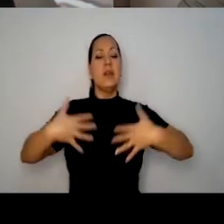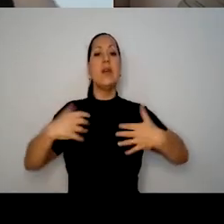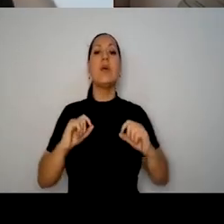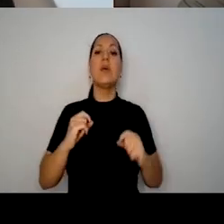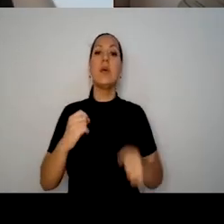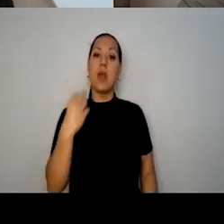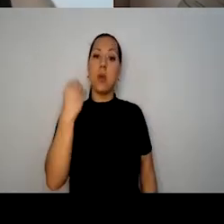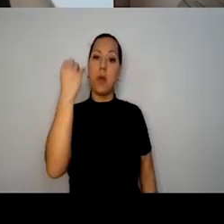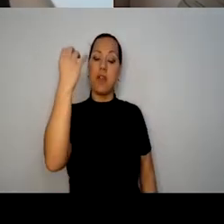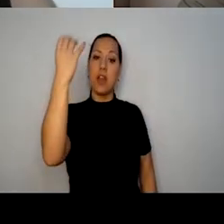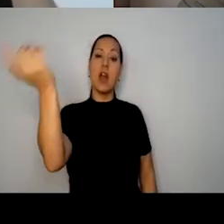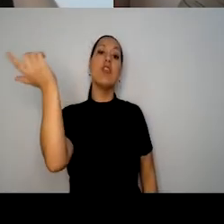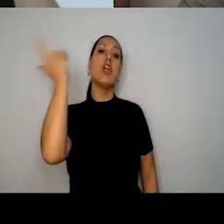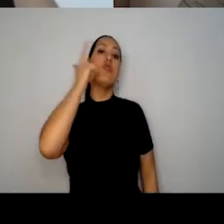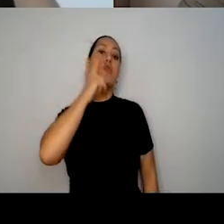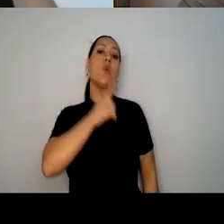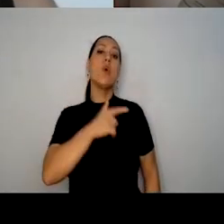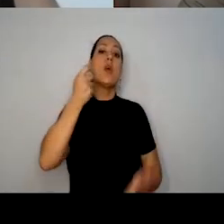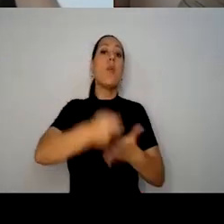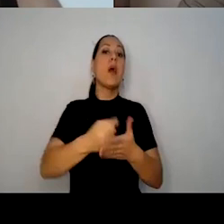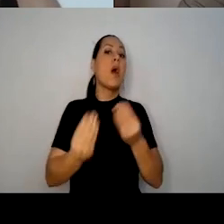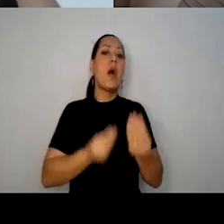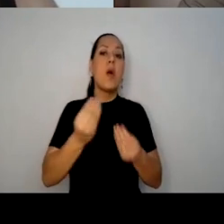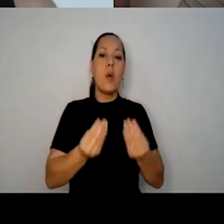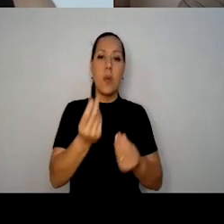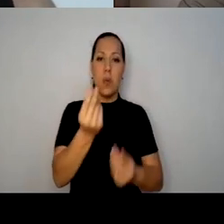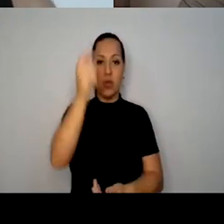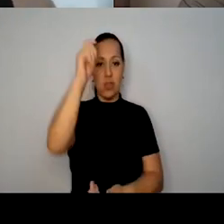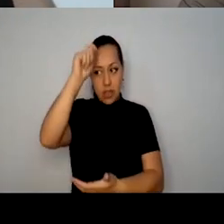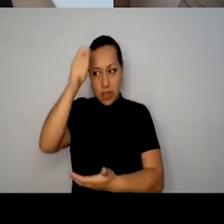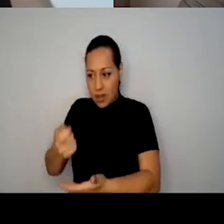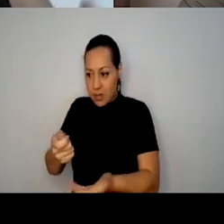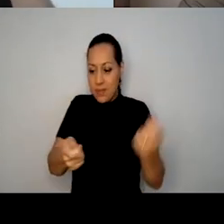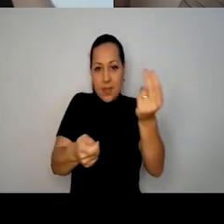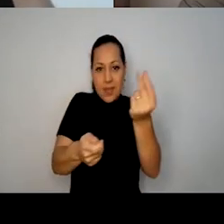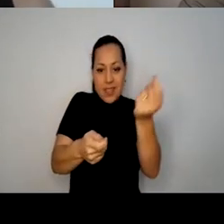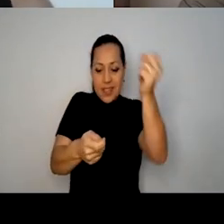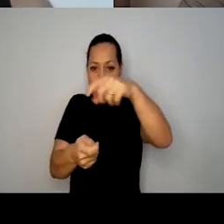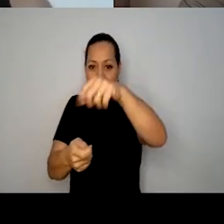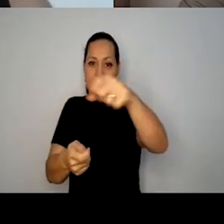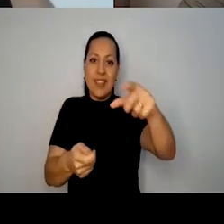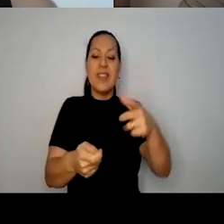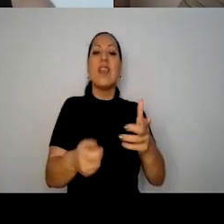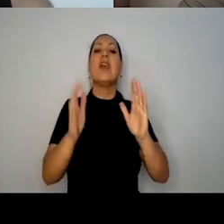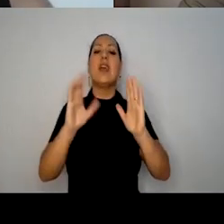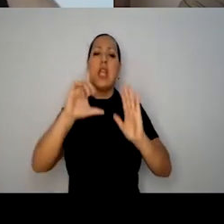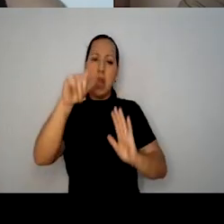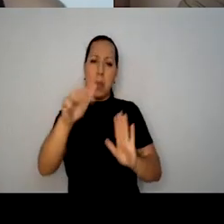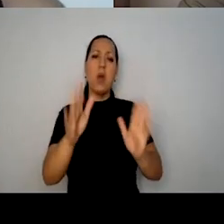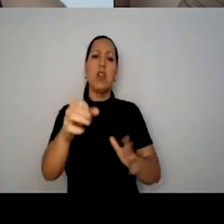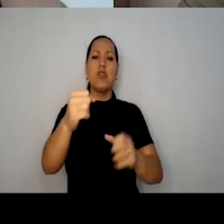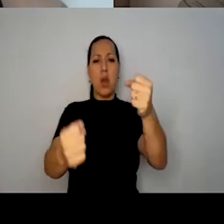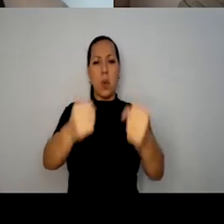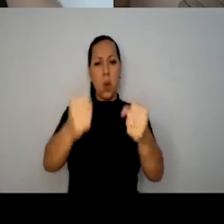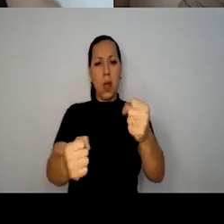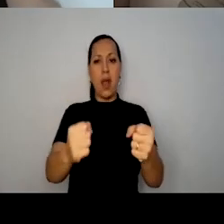financiadas exclusivamente com dinheiro de chapéu. E já com estrutura, com o nosso carro, uma viagem, nós